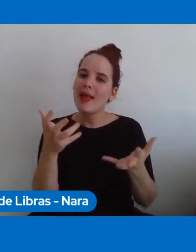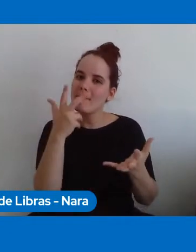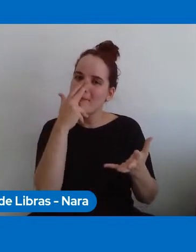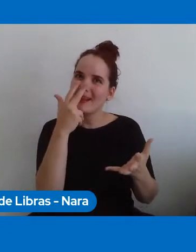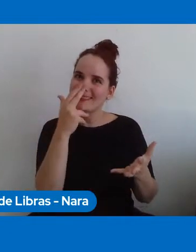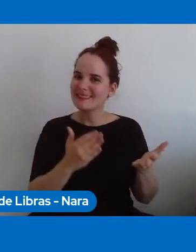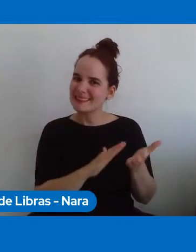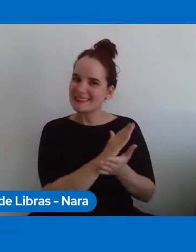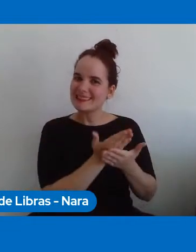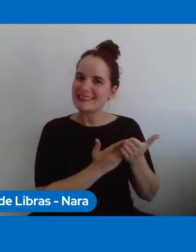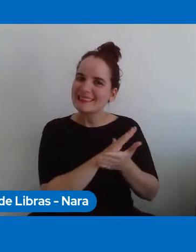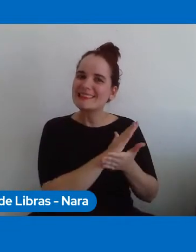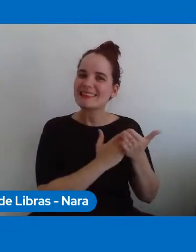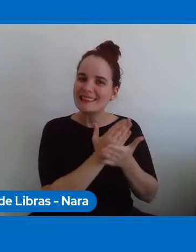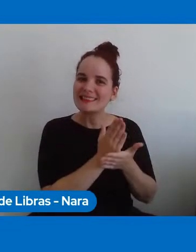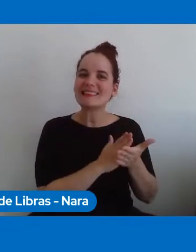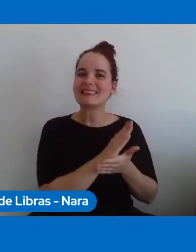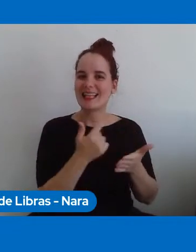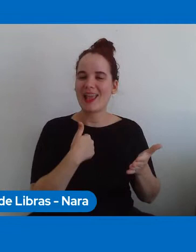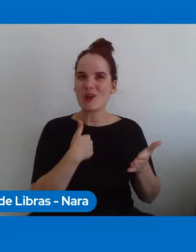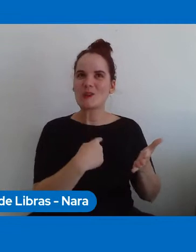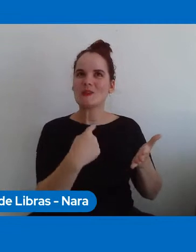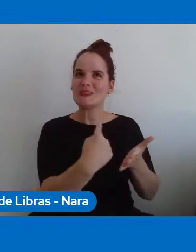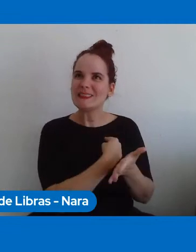que eu tenho, alguns questionamentos,